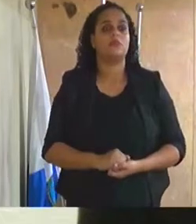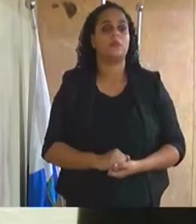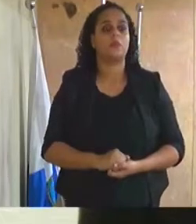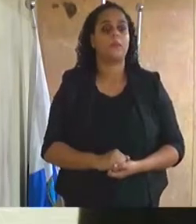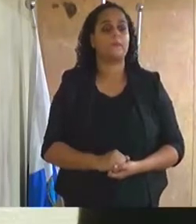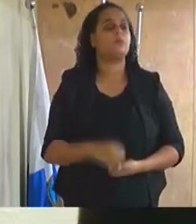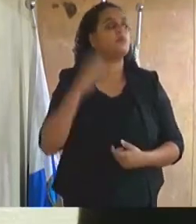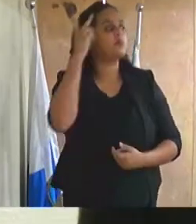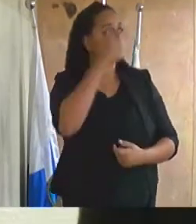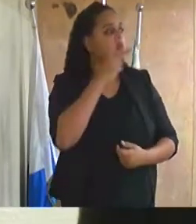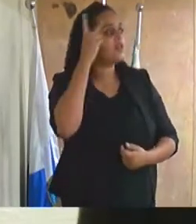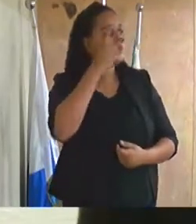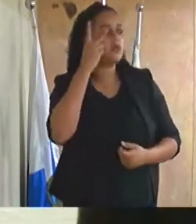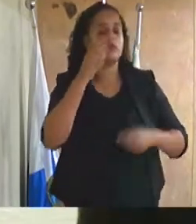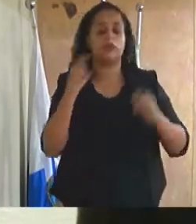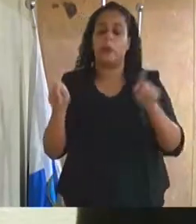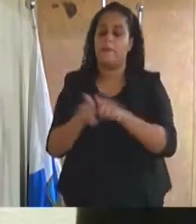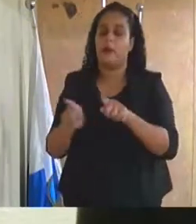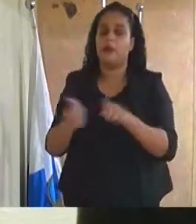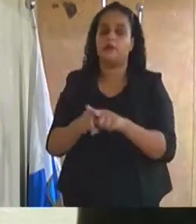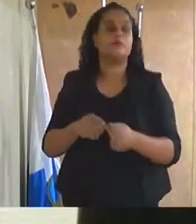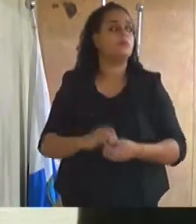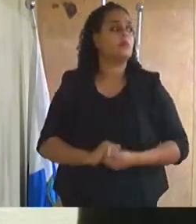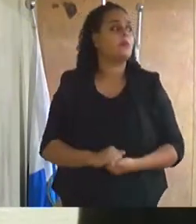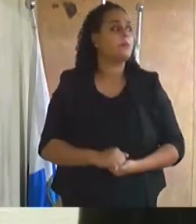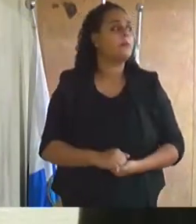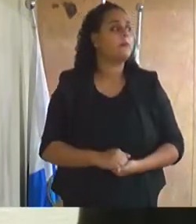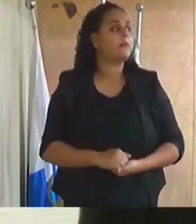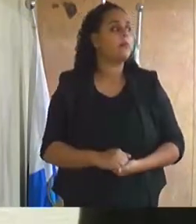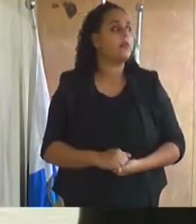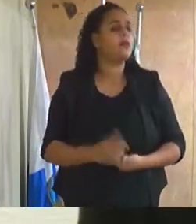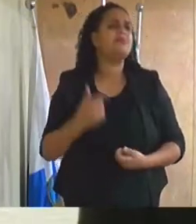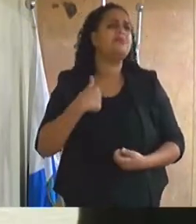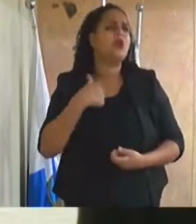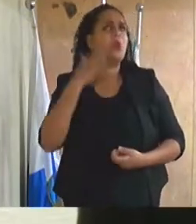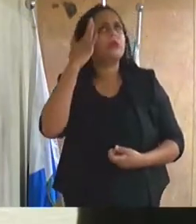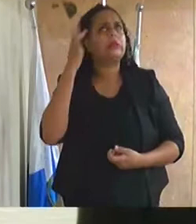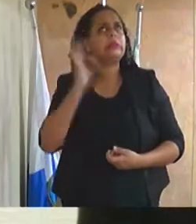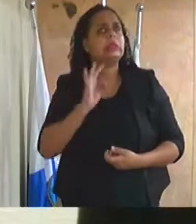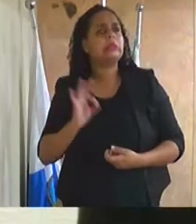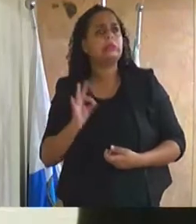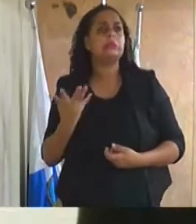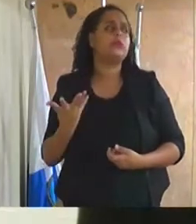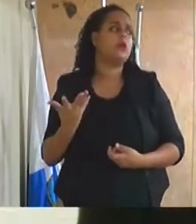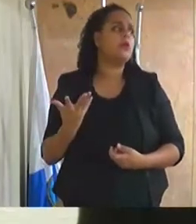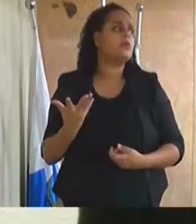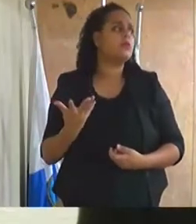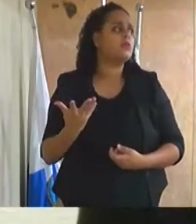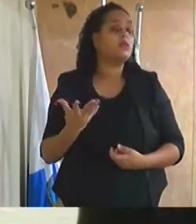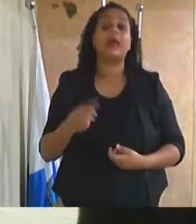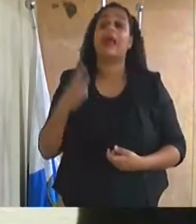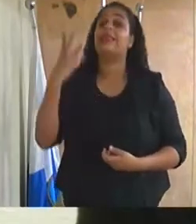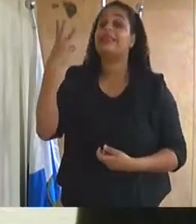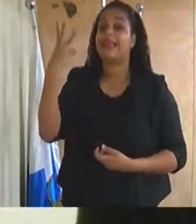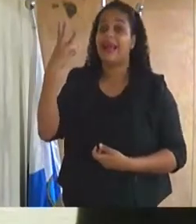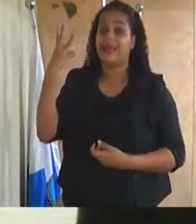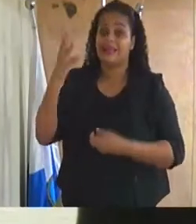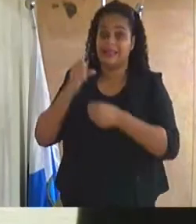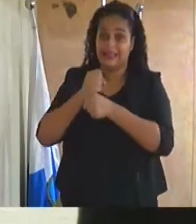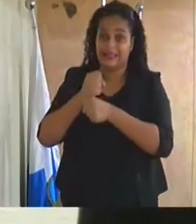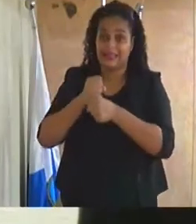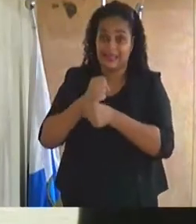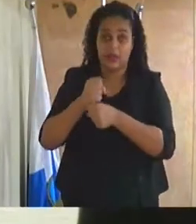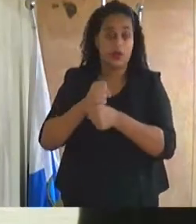Vereador, eu também fiquei esse mês sem entender, porque o senhor ficou três anos lá à frente daquela pasta